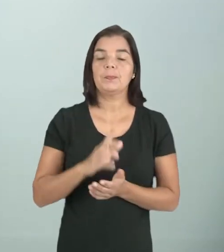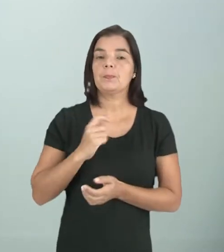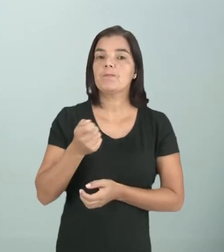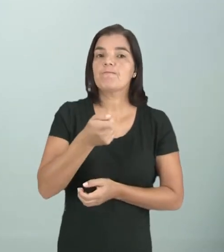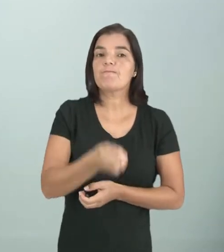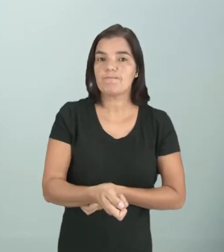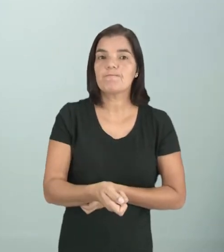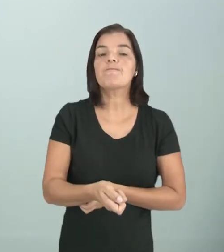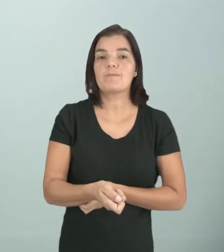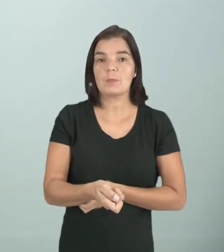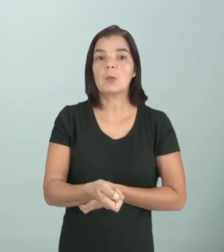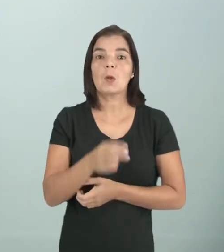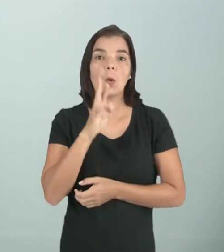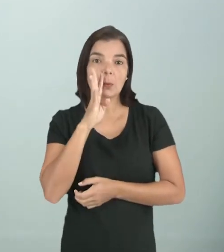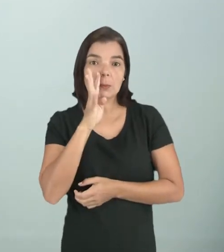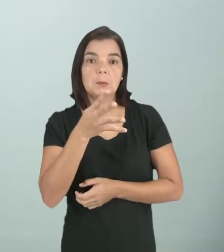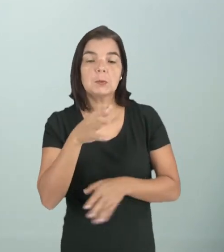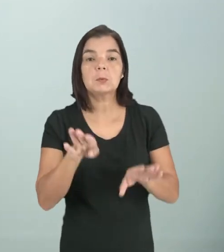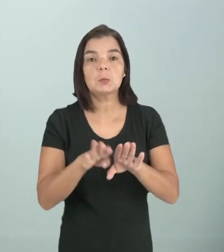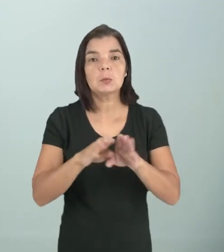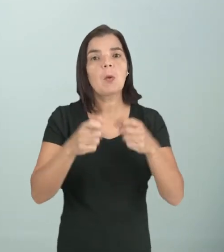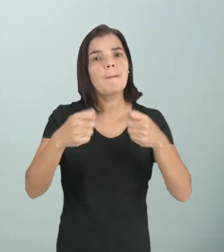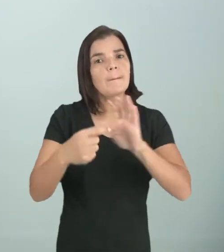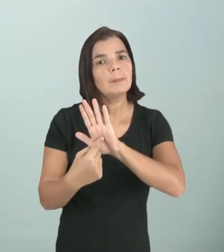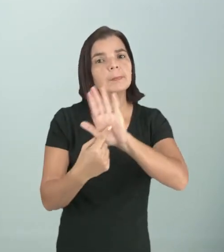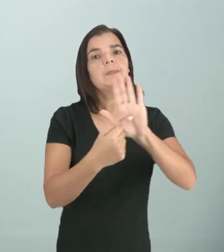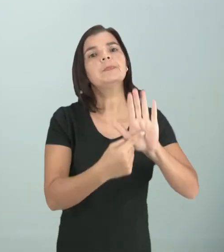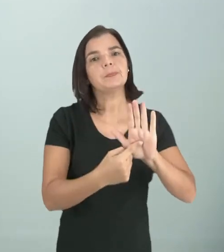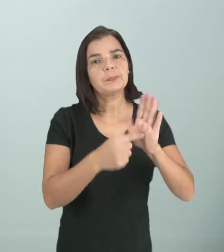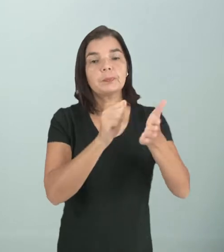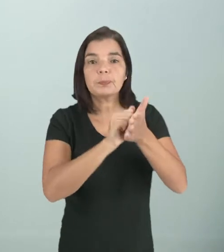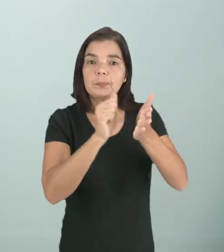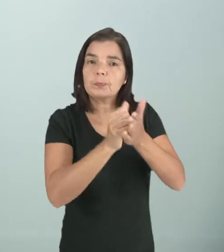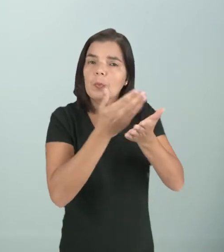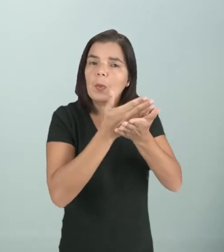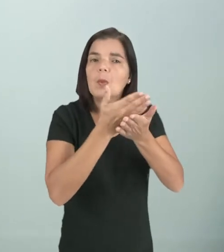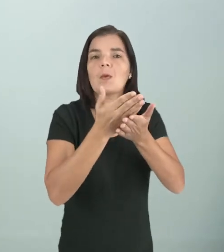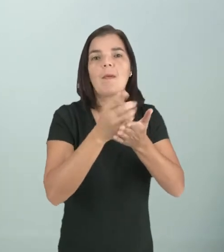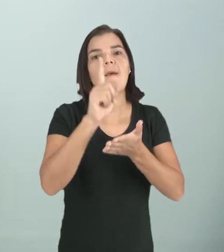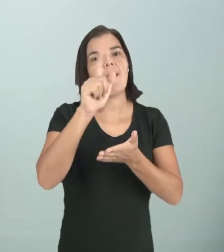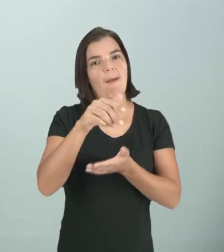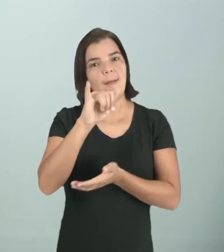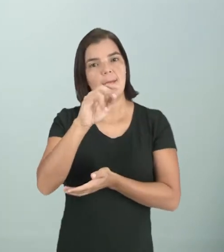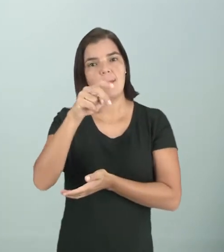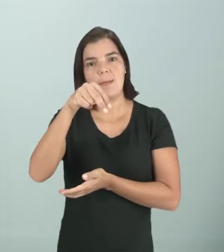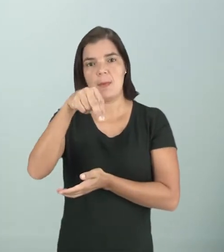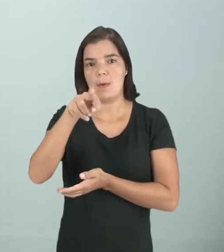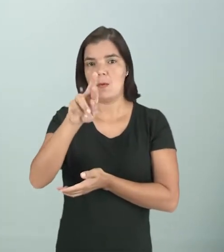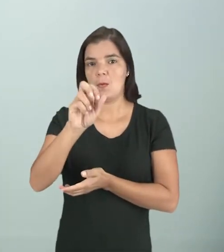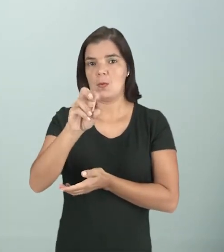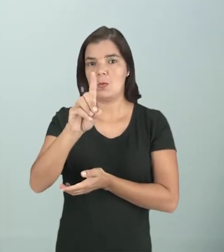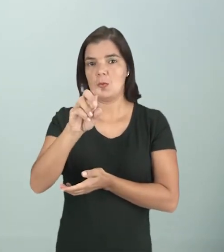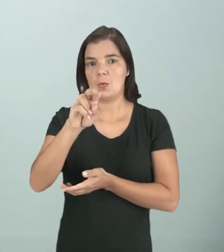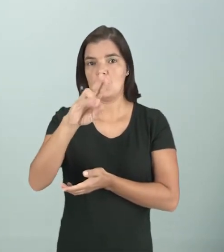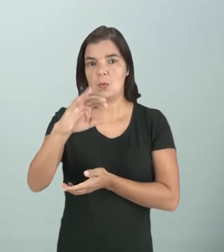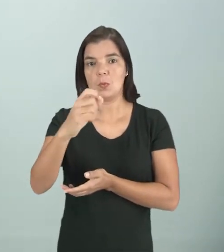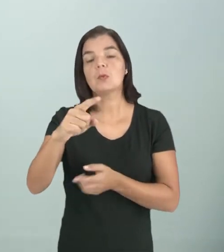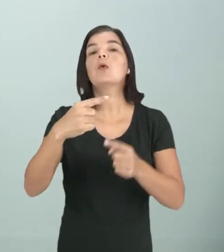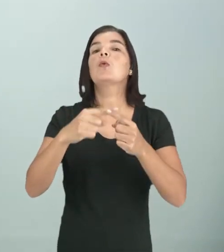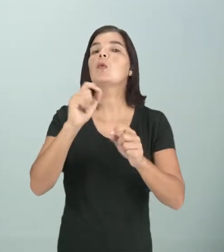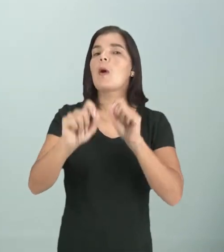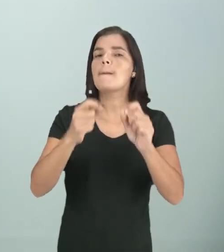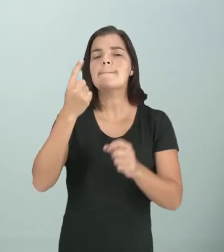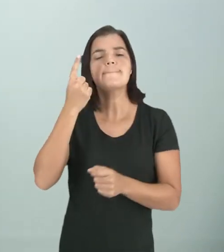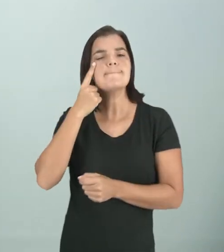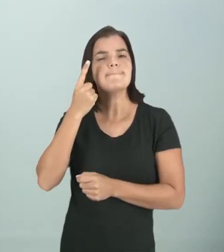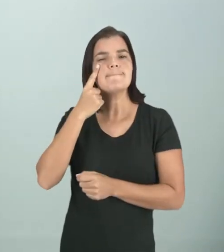posicionamento crítico precisa aparecer na introdução do seu texto. É lá na introdução onde eu vou abordar primeiramente